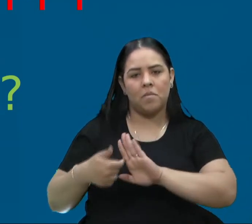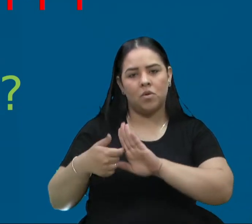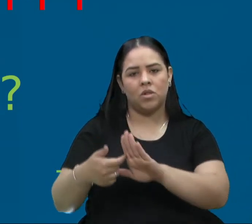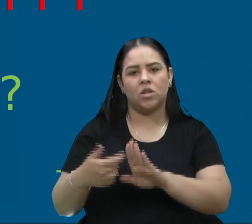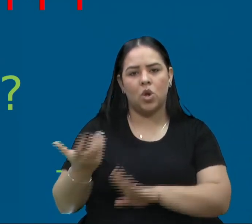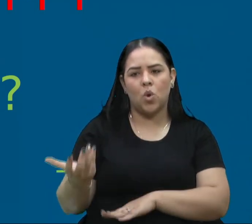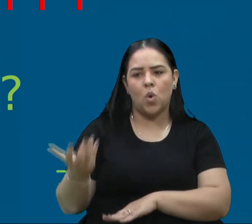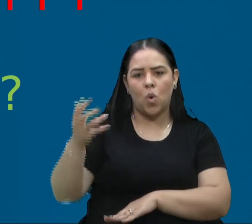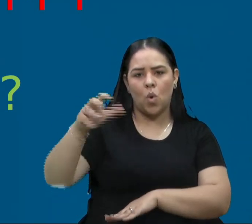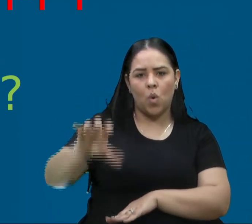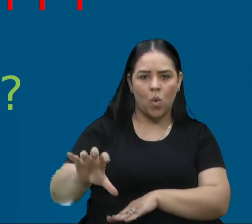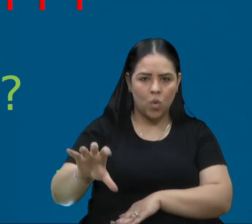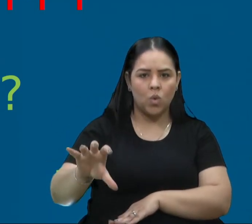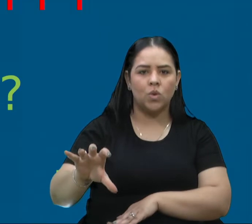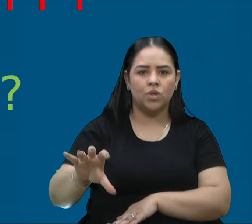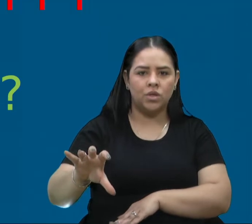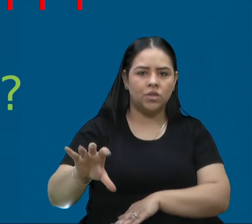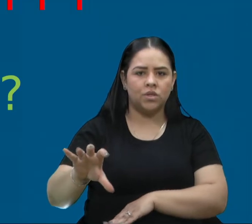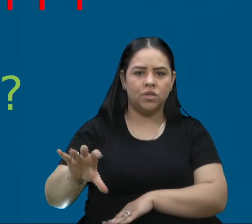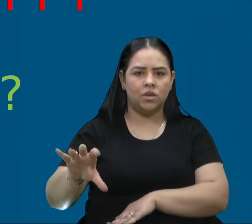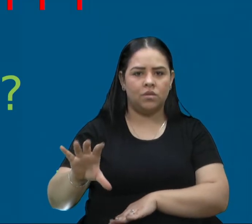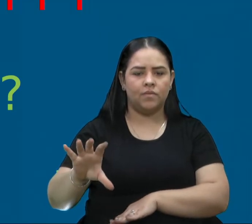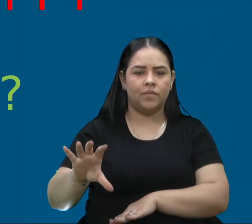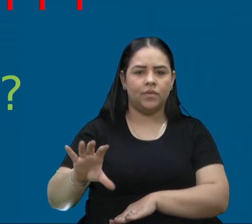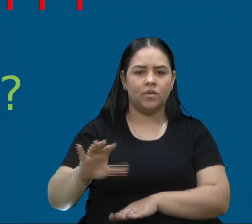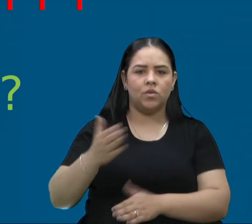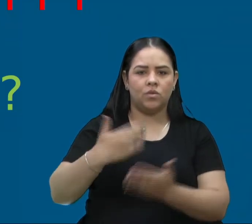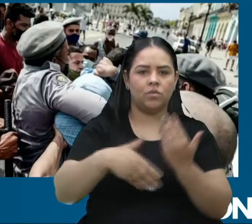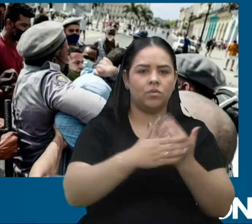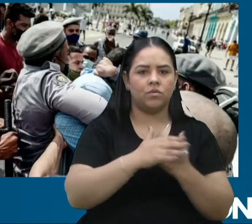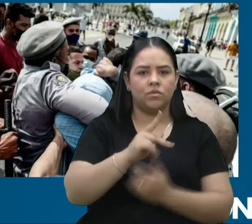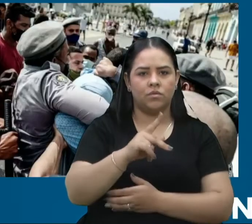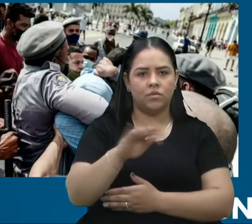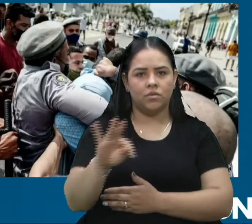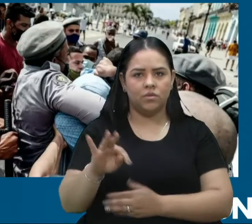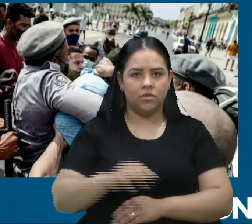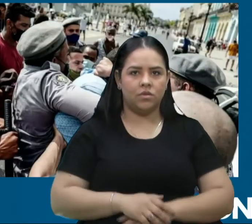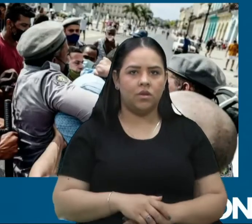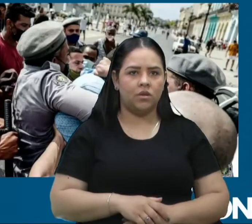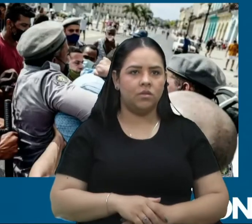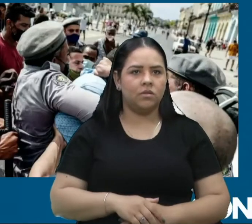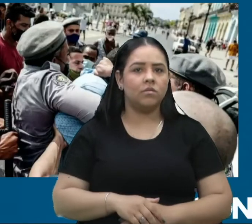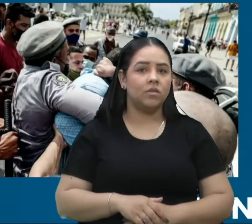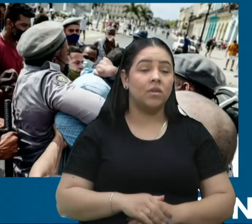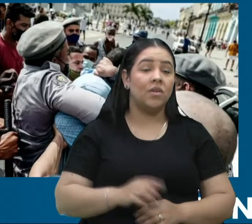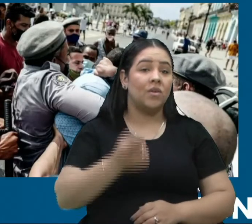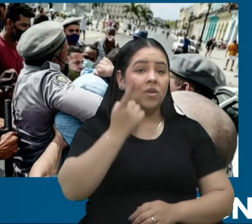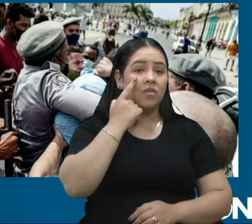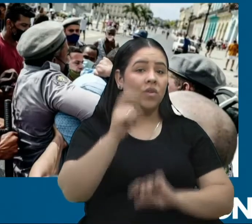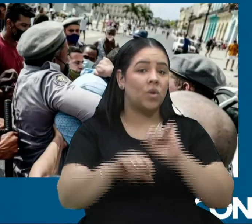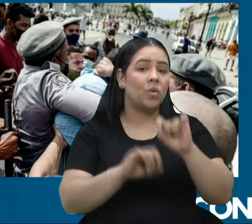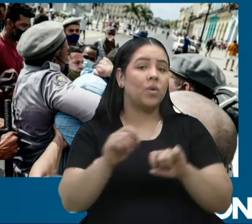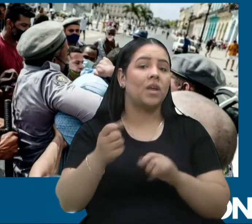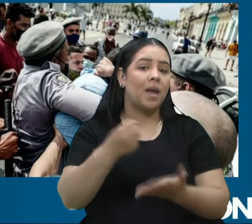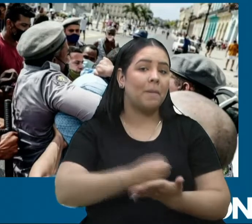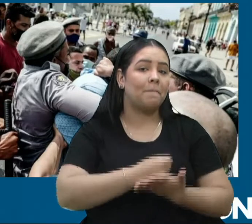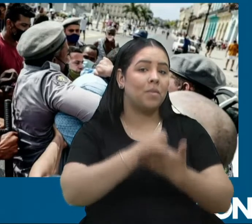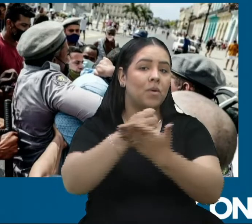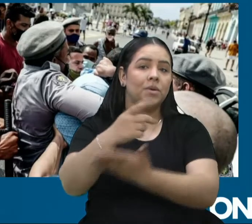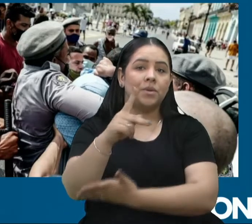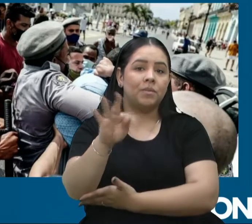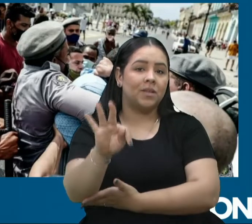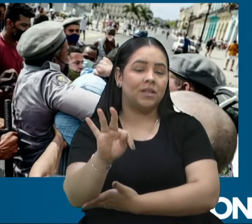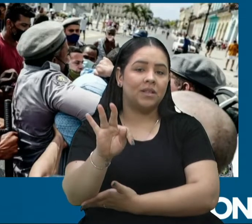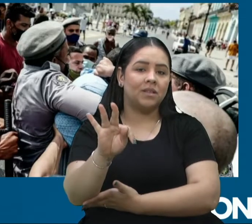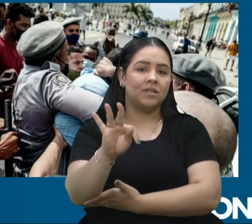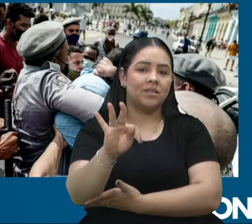comunismo, combater o socialismo, combater as ideias de esquerda, e é isso que eu venho fazendo. Então vamos ver algumas coisas que o PT apoia. Ditadura